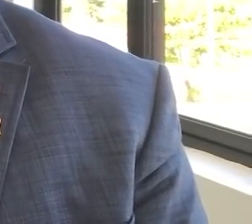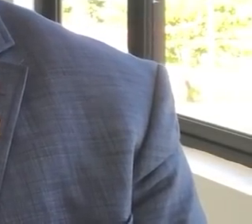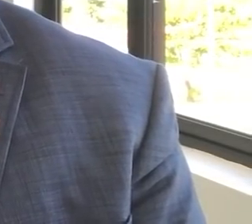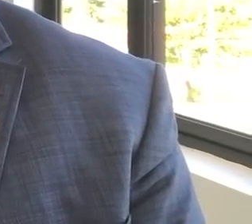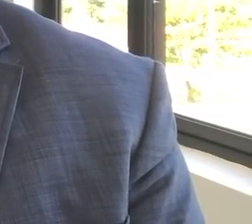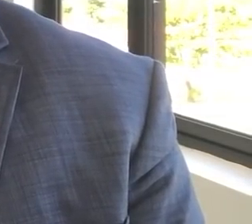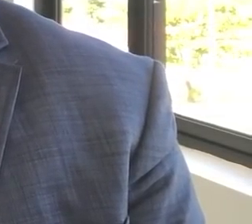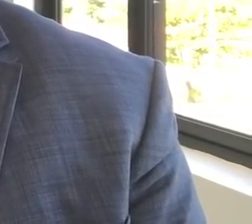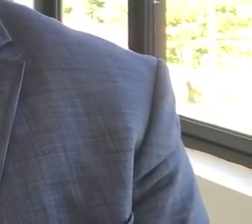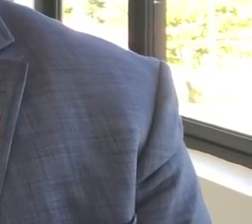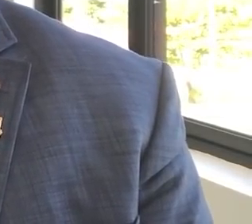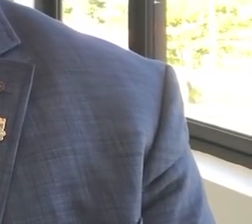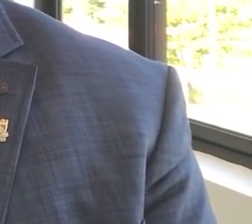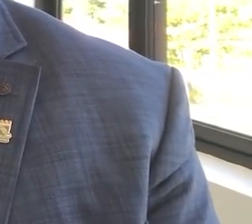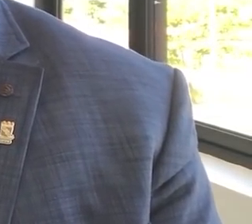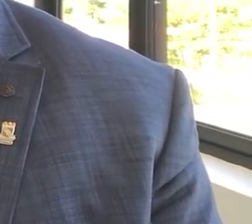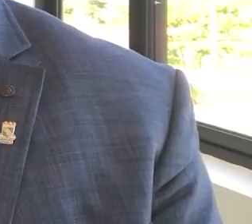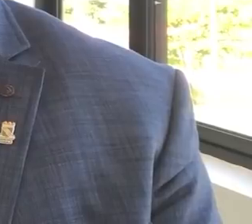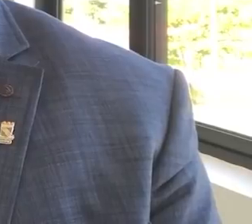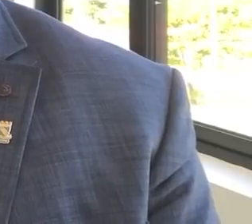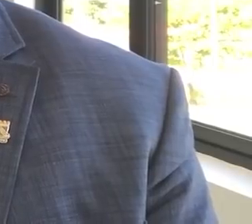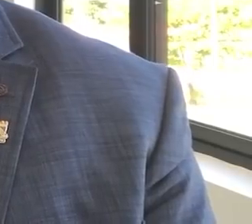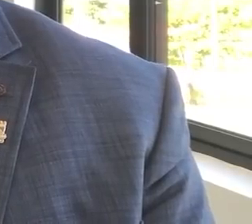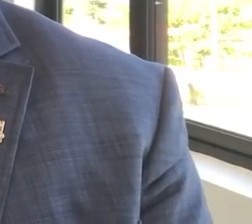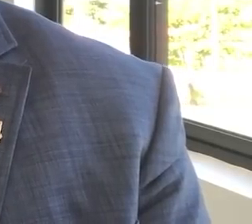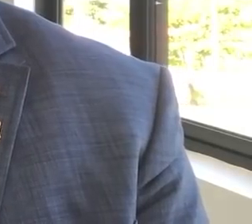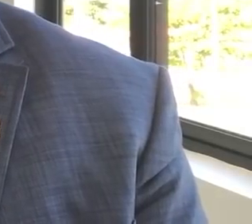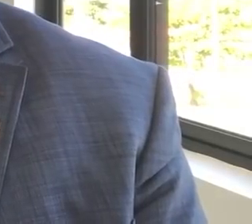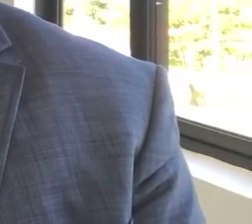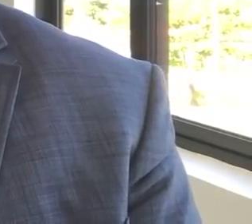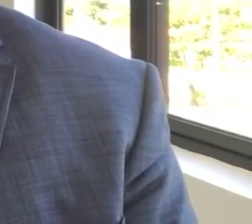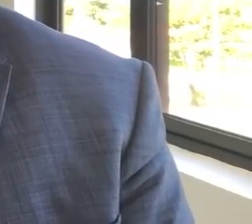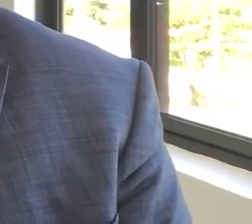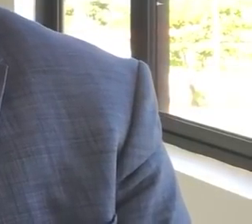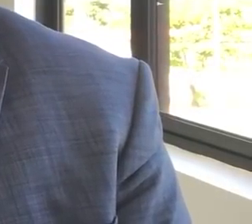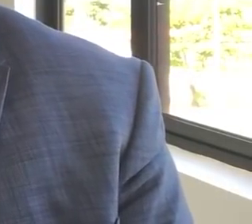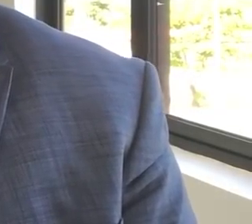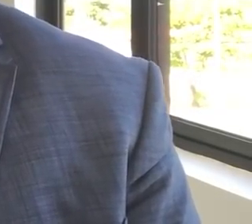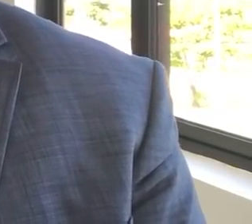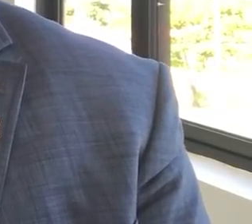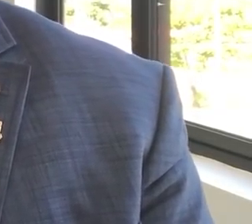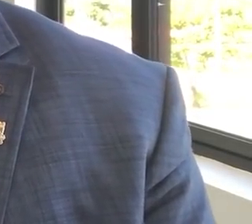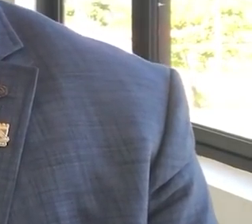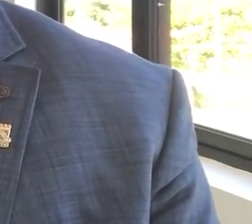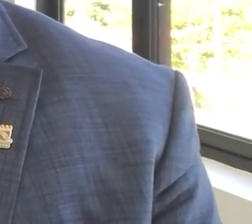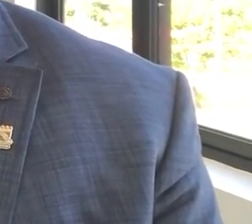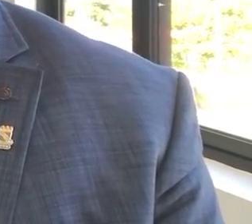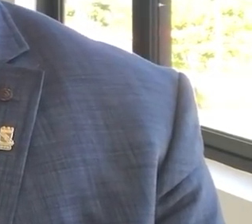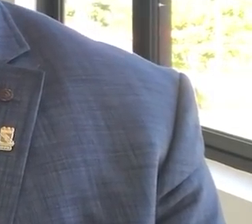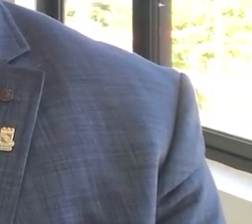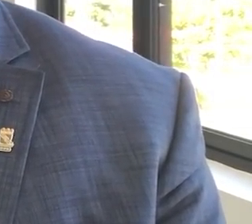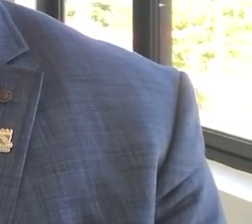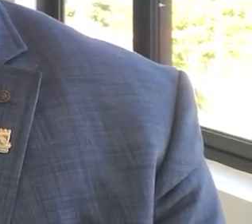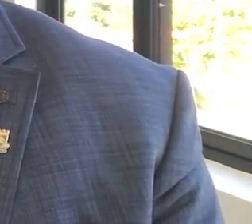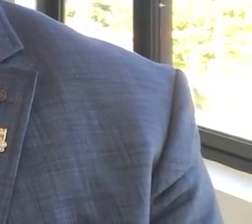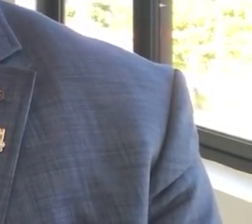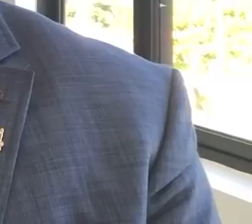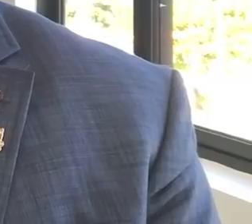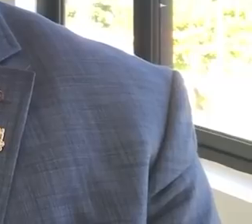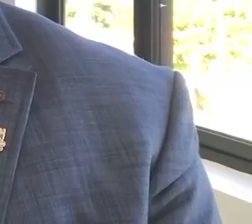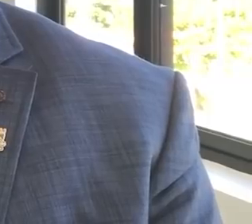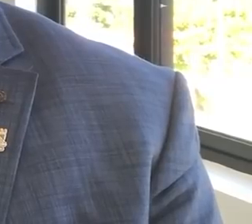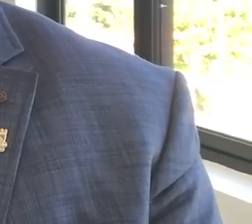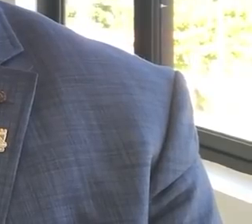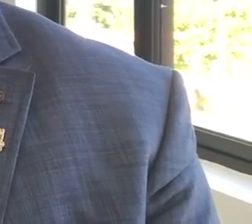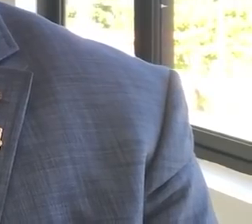a exemplo da TV Ines, do Canal Saúde e da TV Escola. O EduPlay é a cara de um ministério inclusivo,